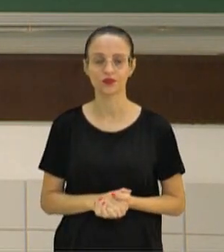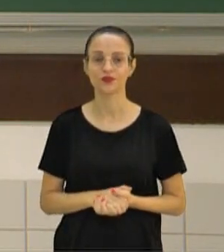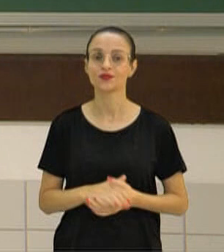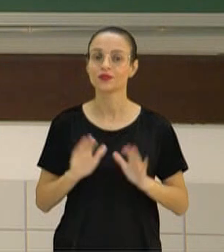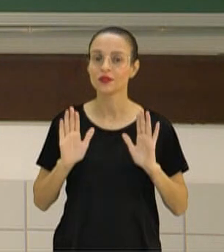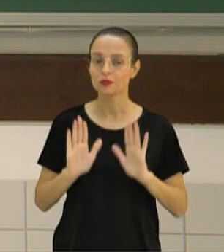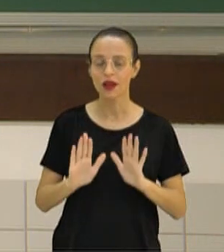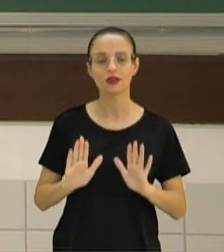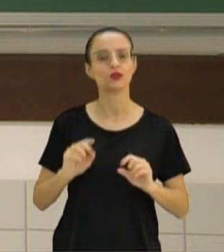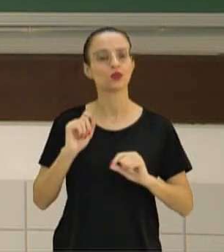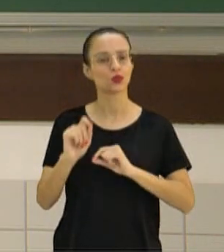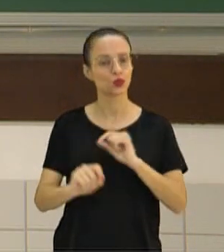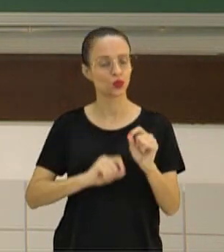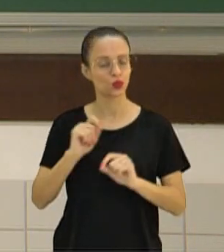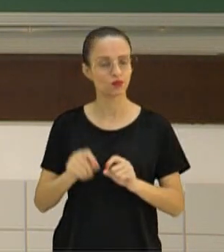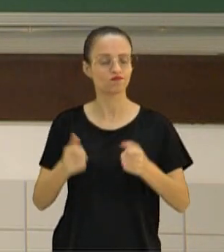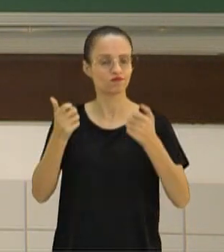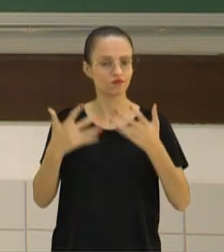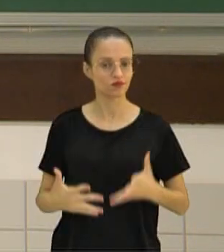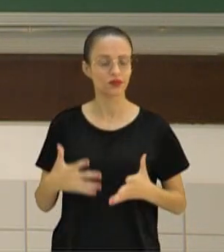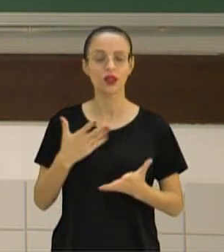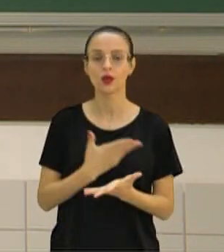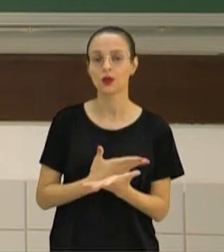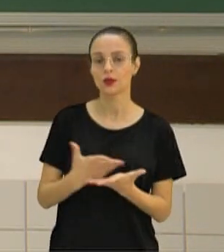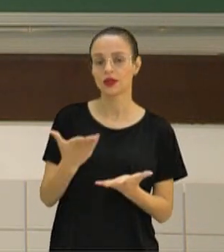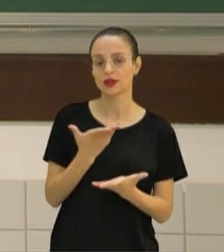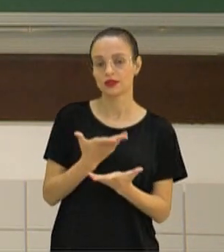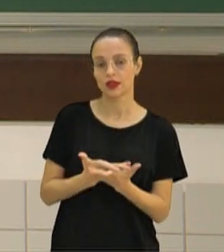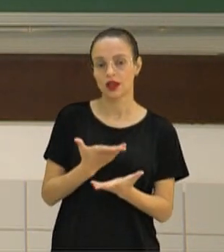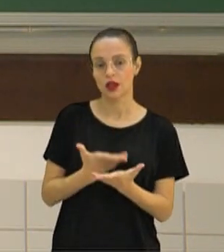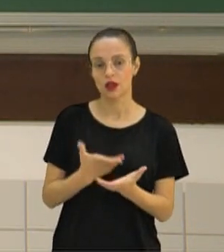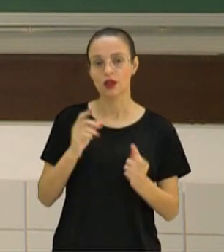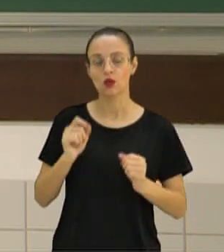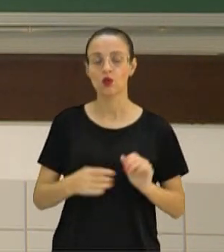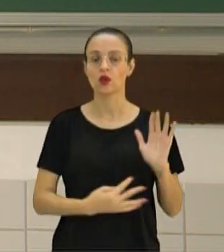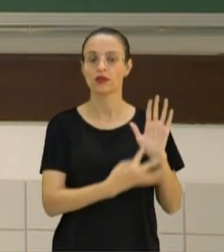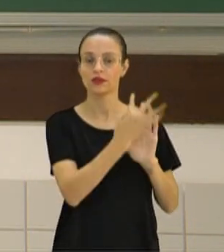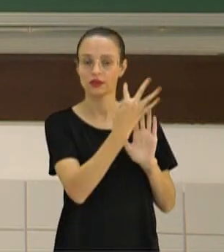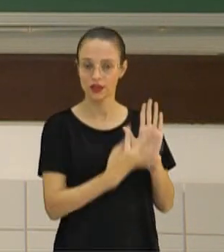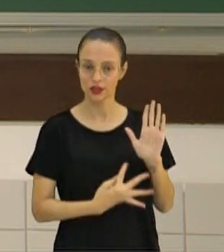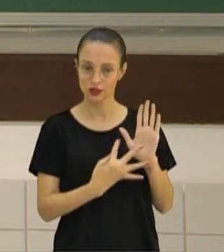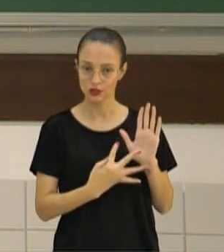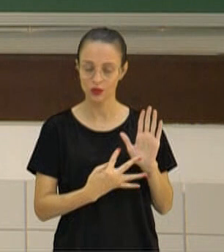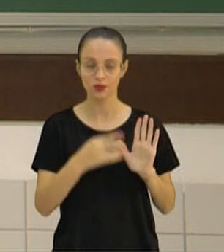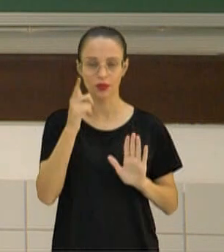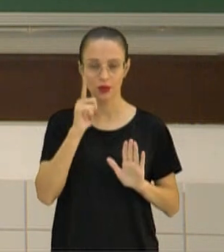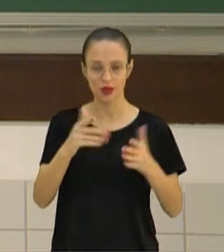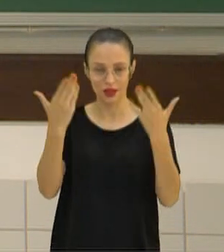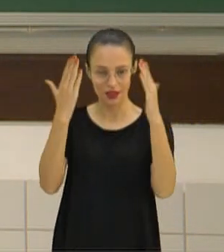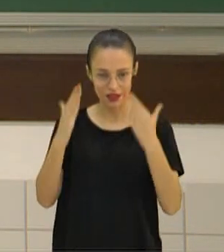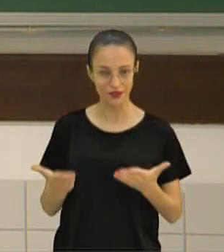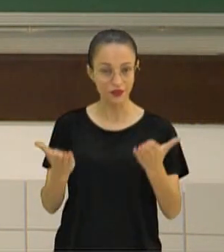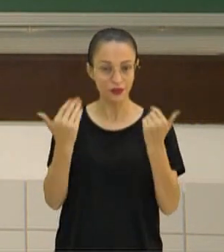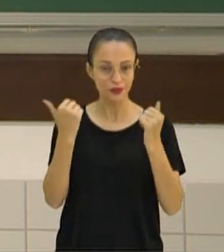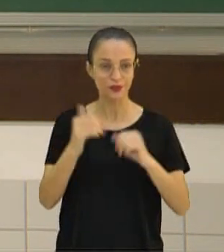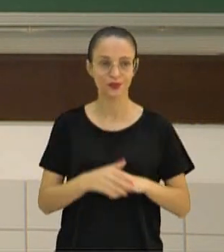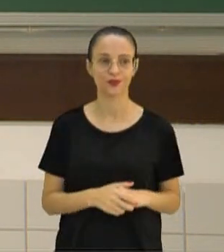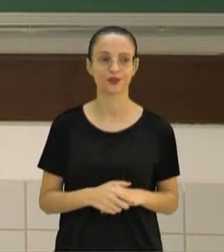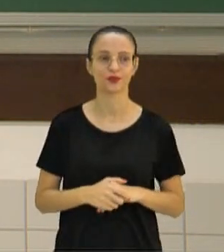como de praxis, nós vamos iniciar nossa aula com um texto para a gente poder analisar aqui. Vamos lá?